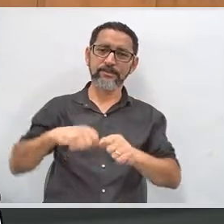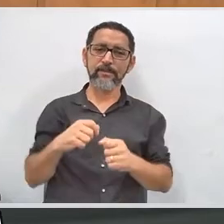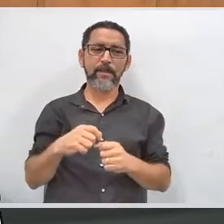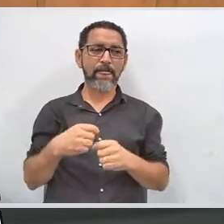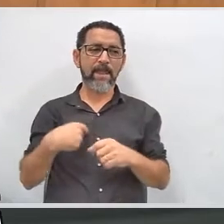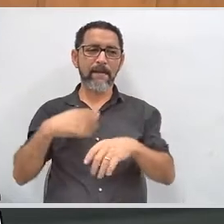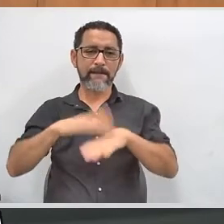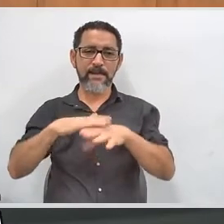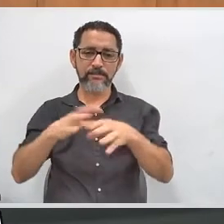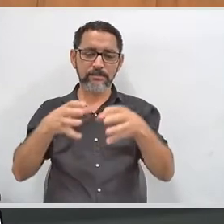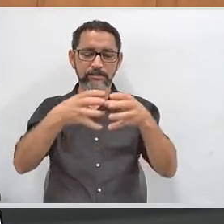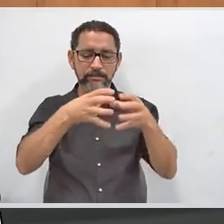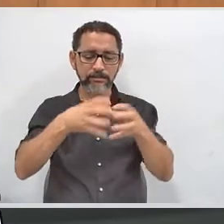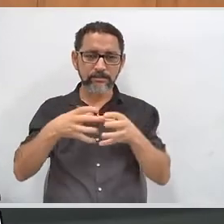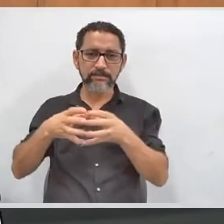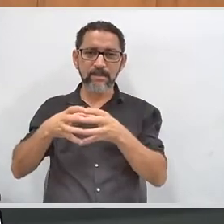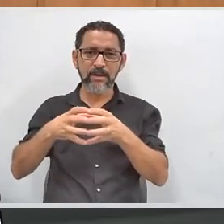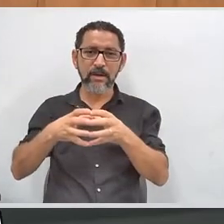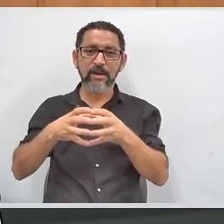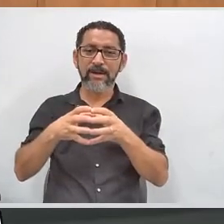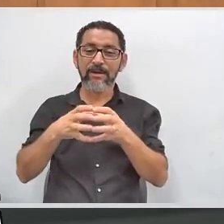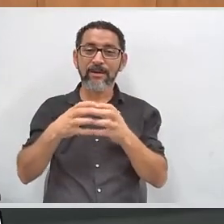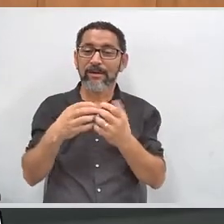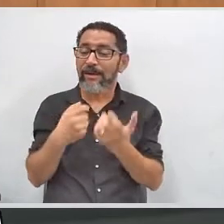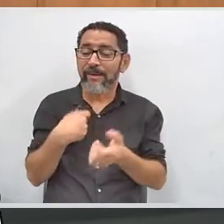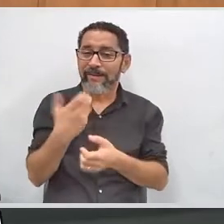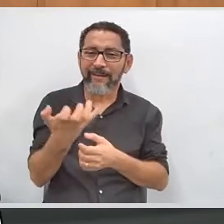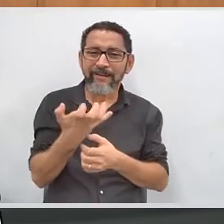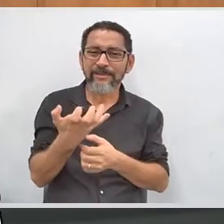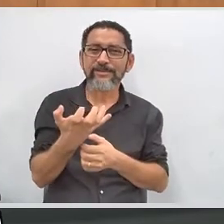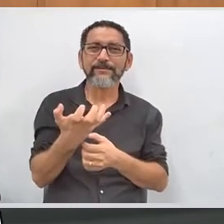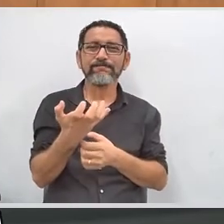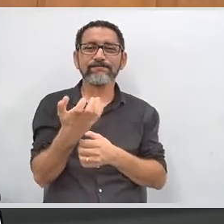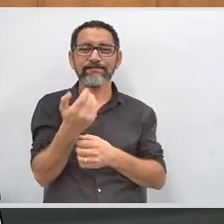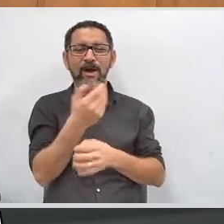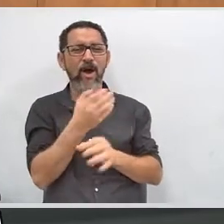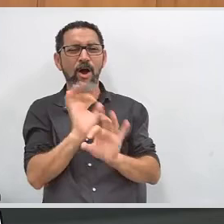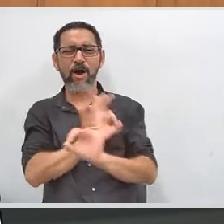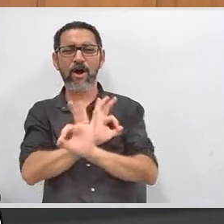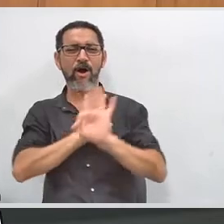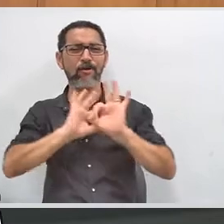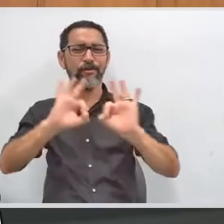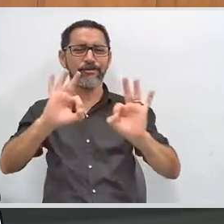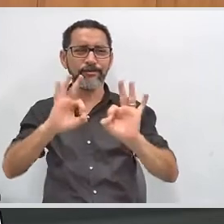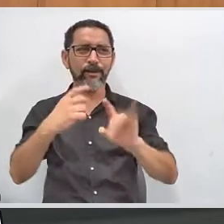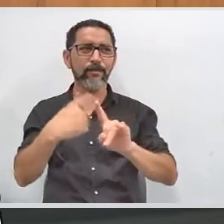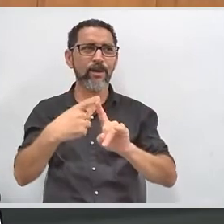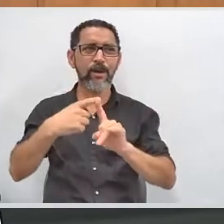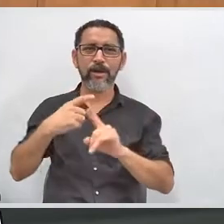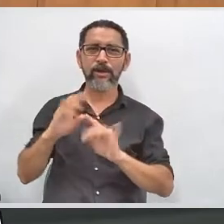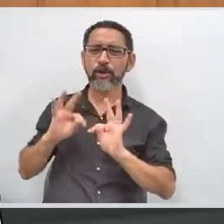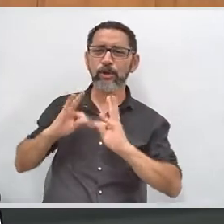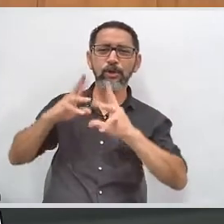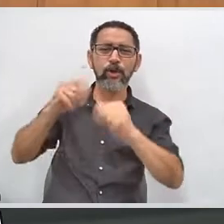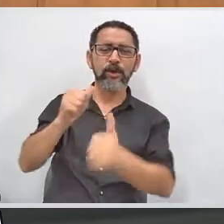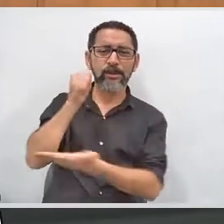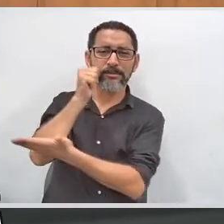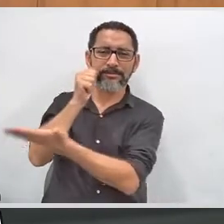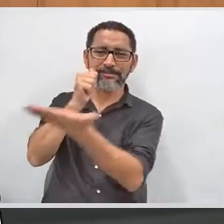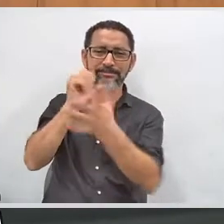casa e a gente formou a comissão com brilho nos olhos, como disse a senhora, porque é uma questão que todas